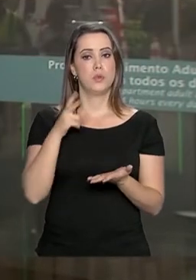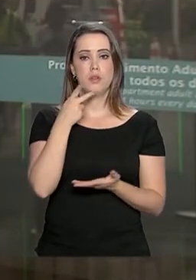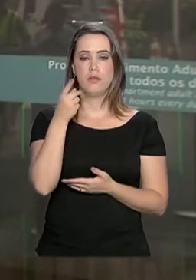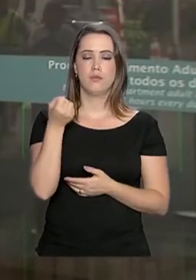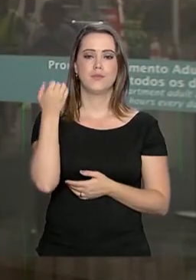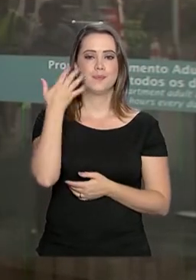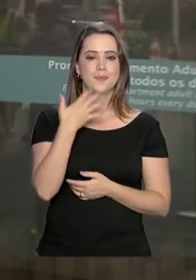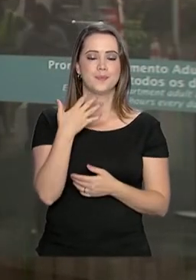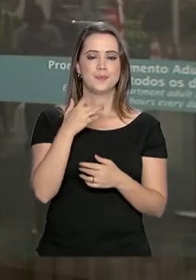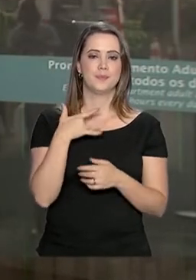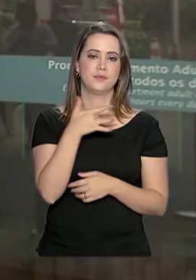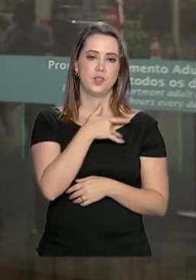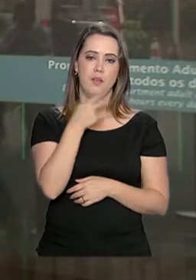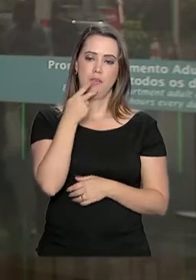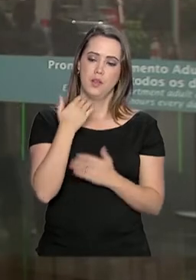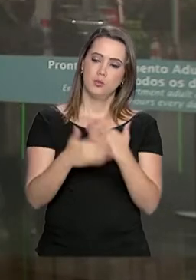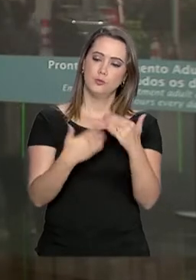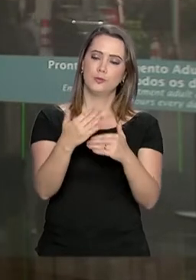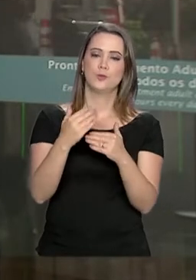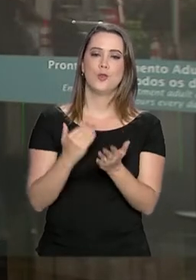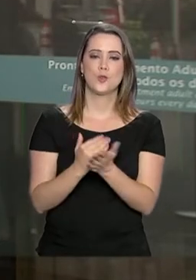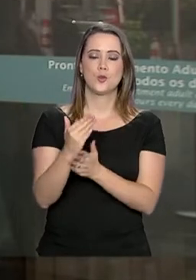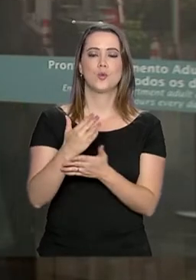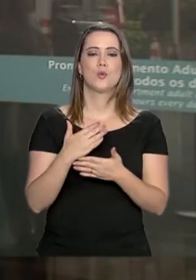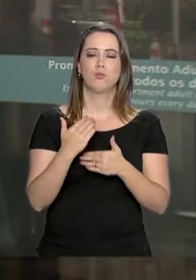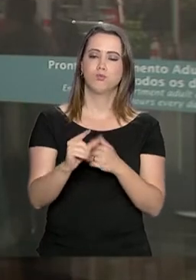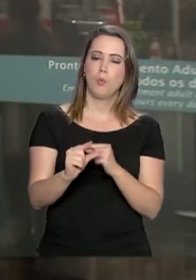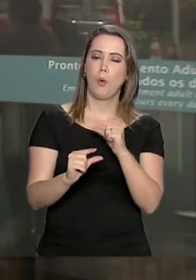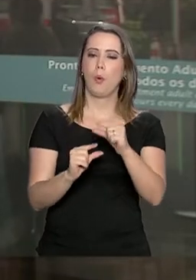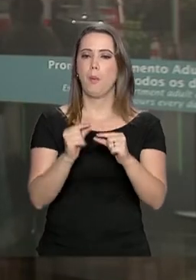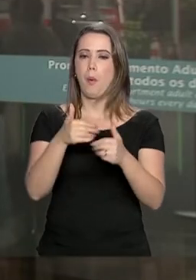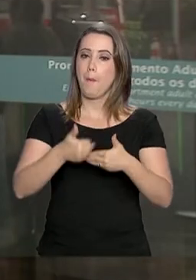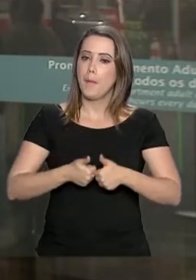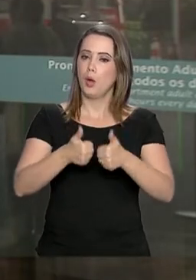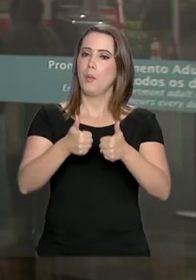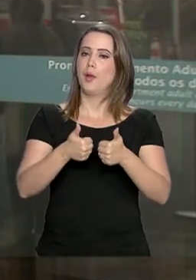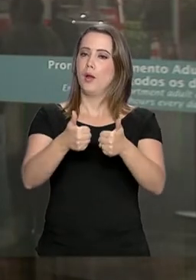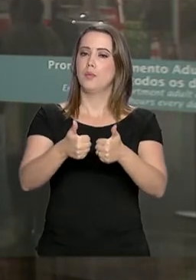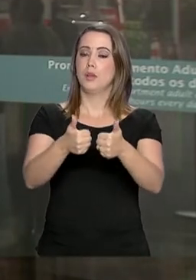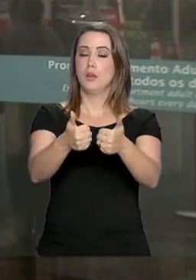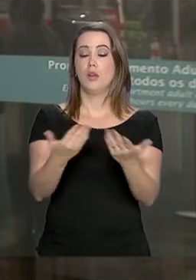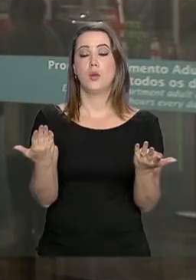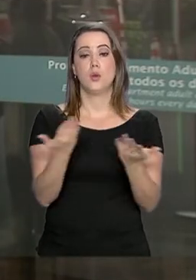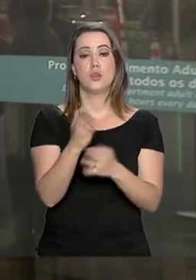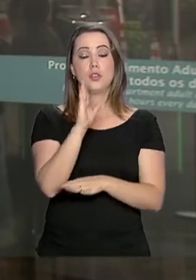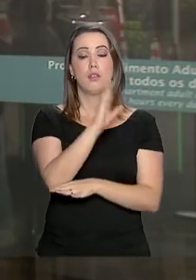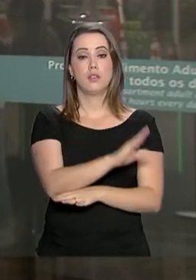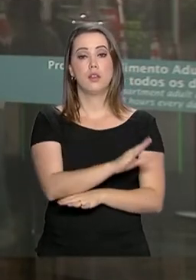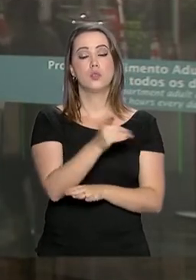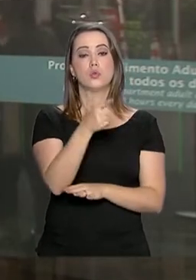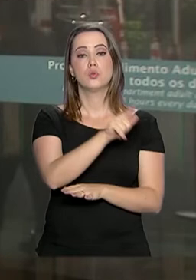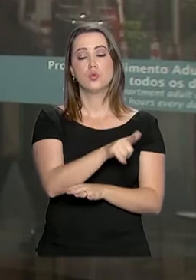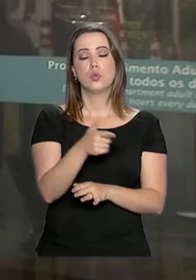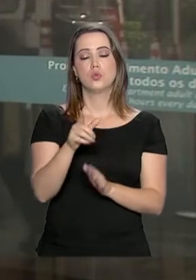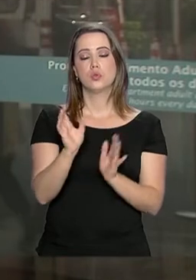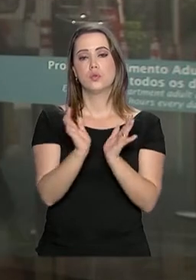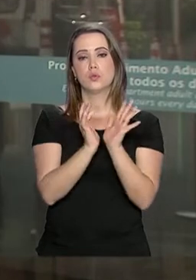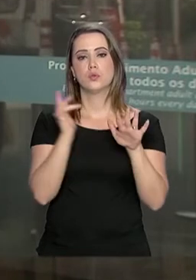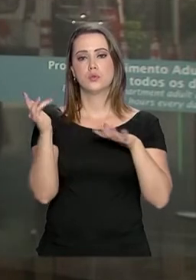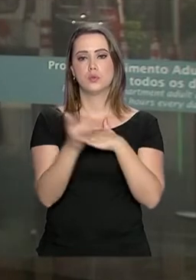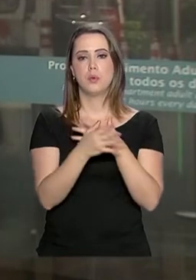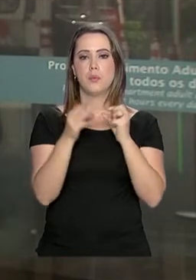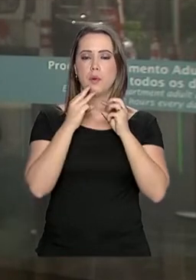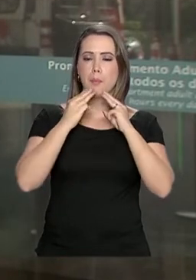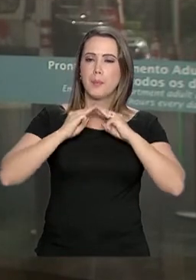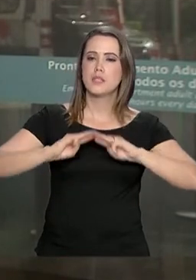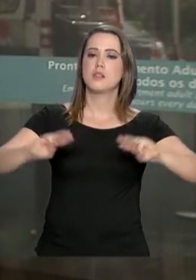seu estado de saúde, disse que segue se recuperando e agora pela tarde utilizou as redes sociais novamente para divulgar